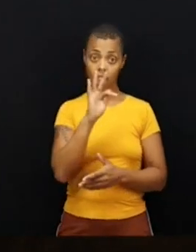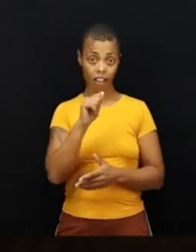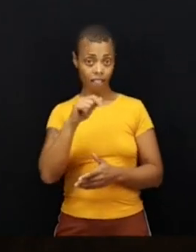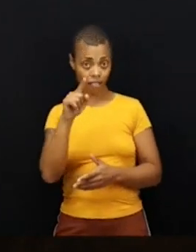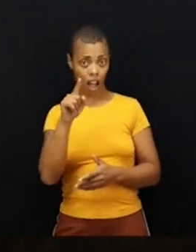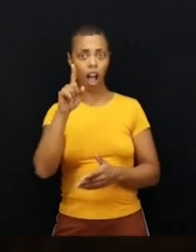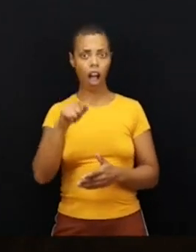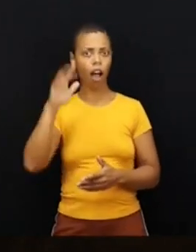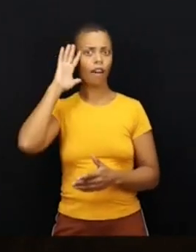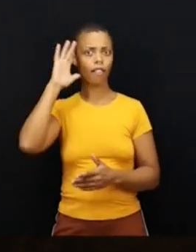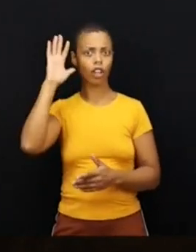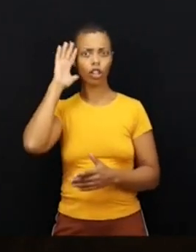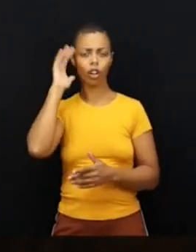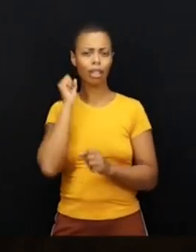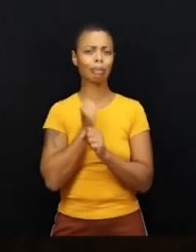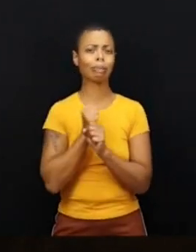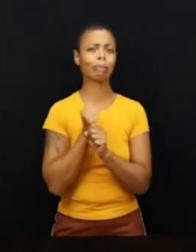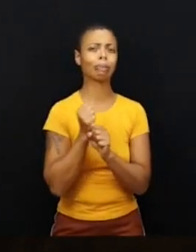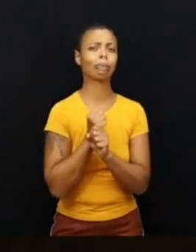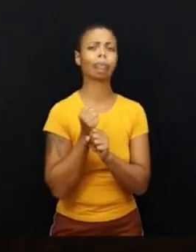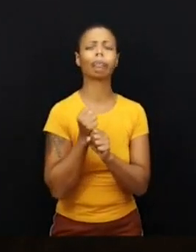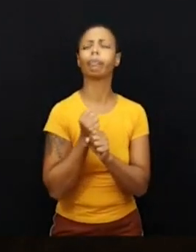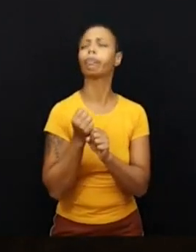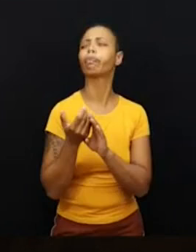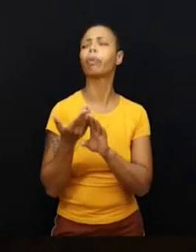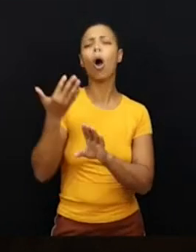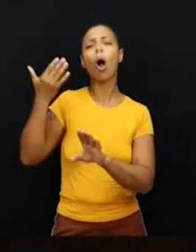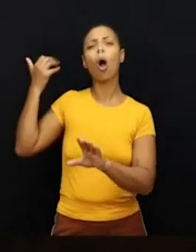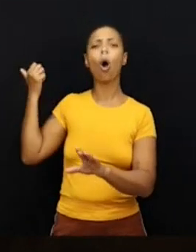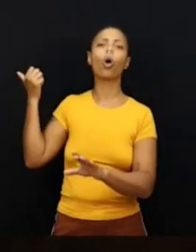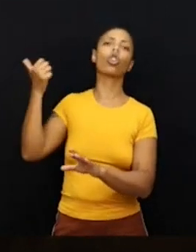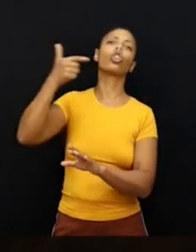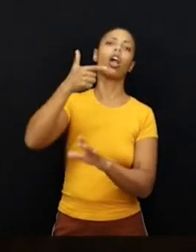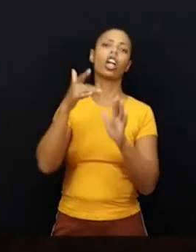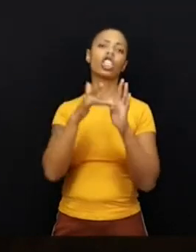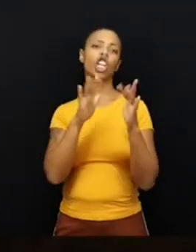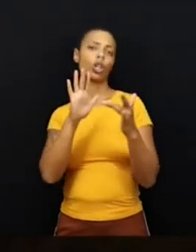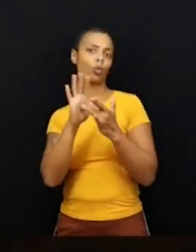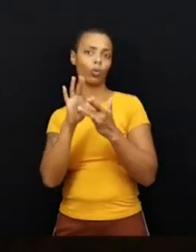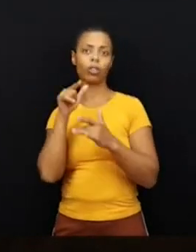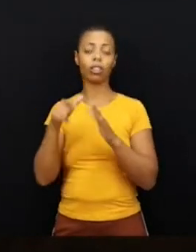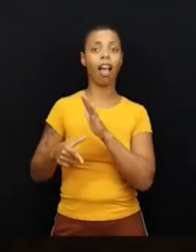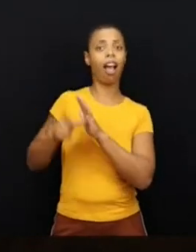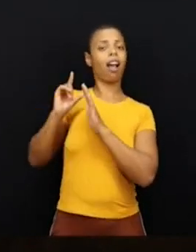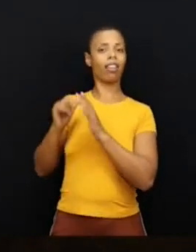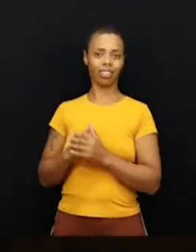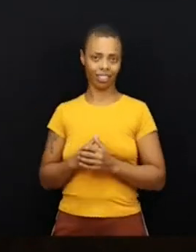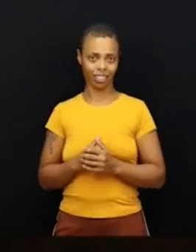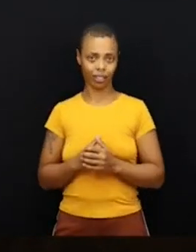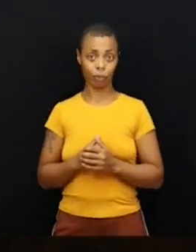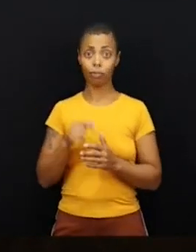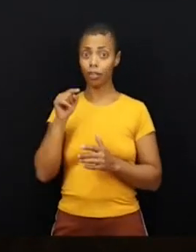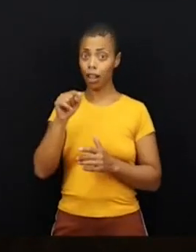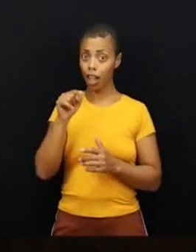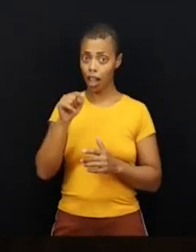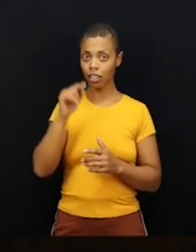muitos anos antes de Cristo. Então, uma filosofia antiga que se praticava na terra do povo